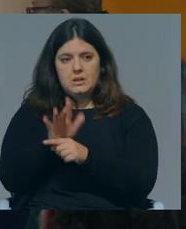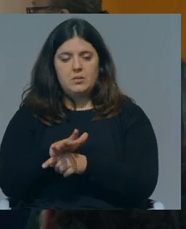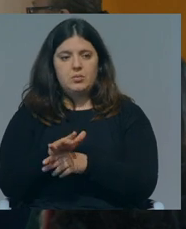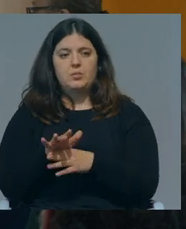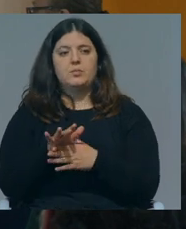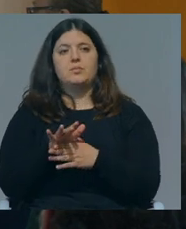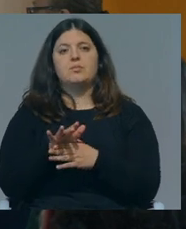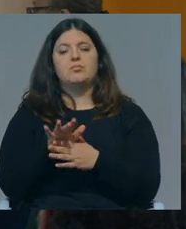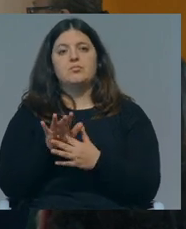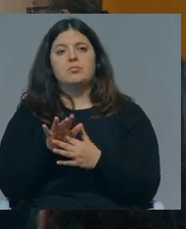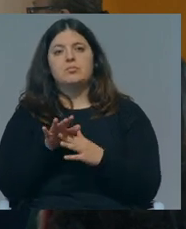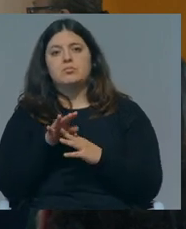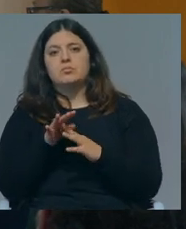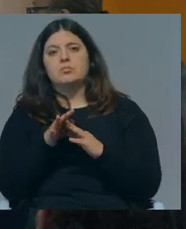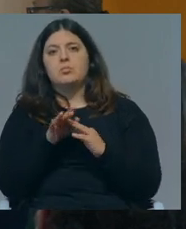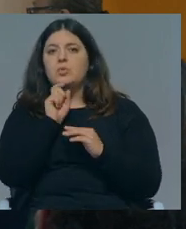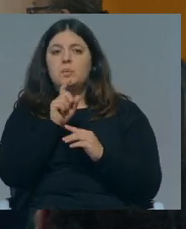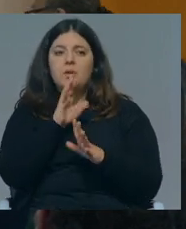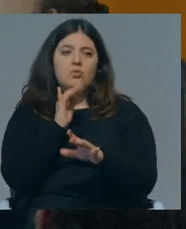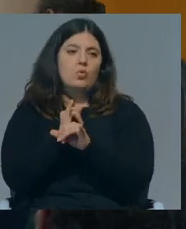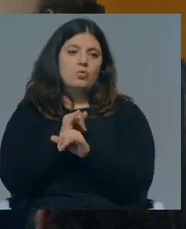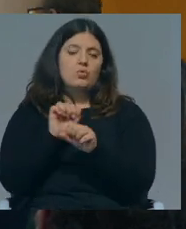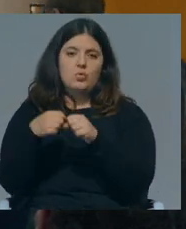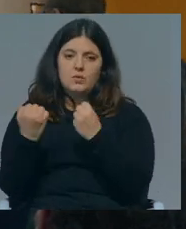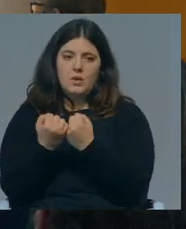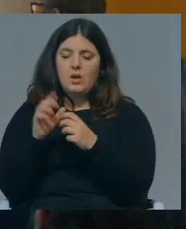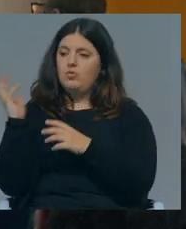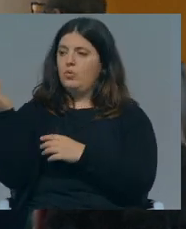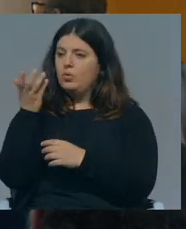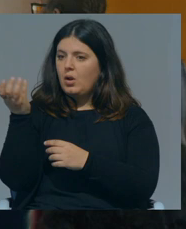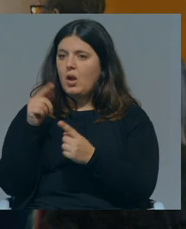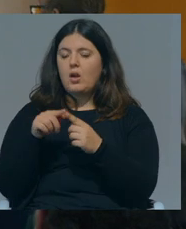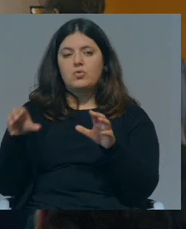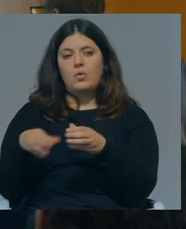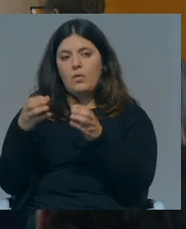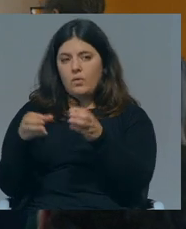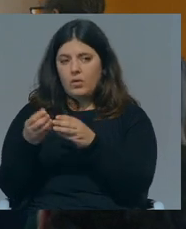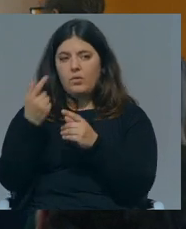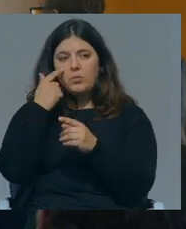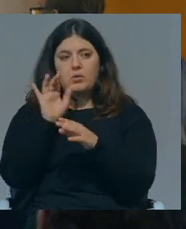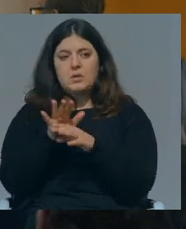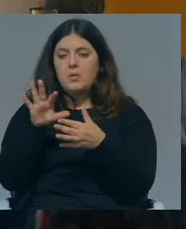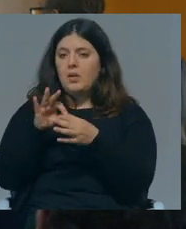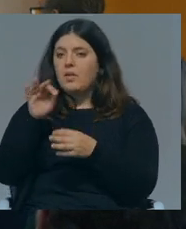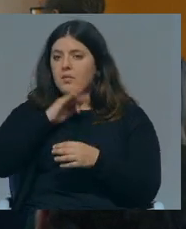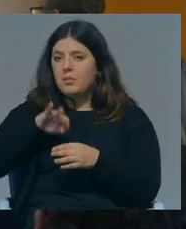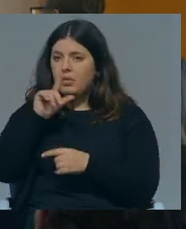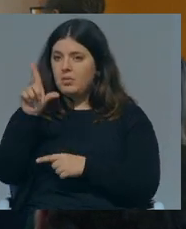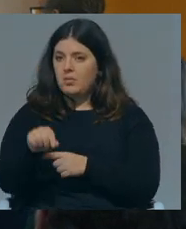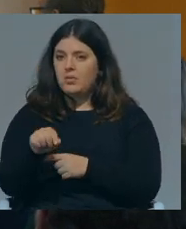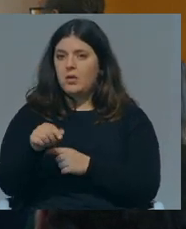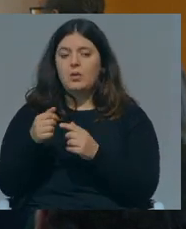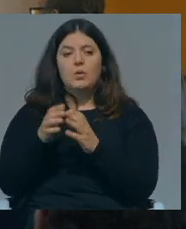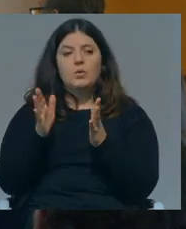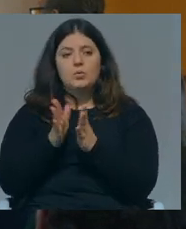digamos, noutras possibilidades sociais, culturais, convivialidade, nomeadamente nas questões da família e que